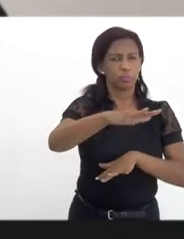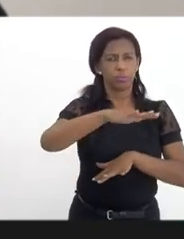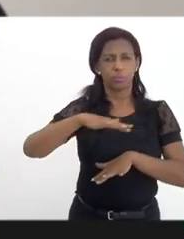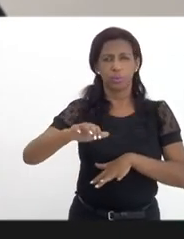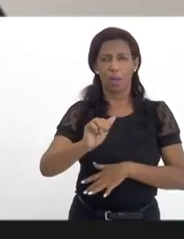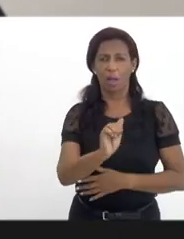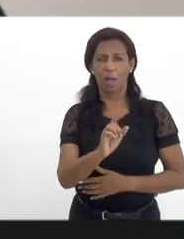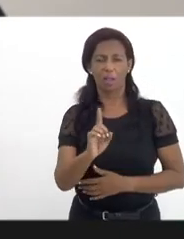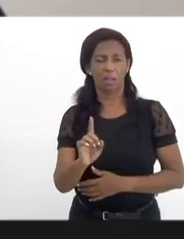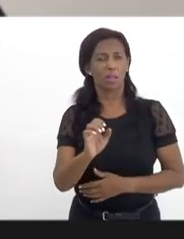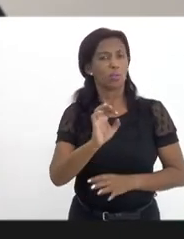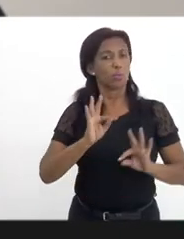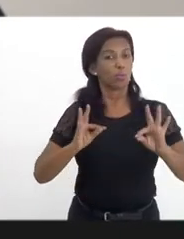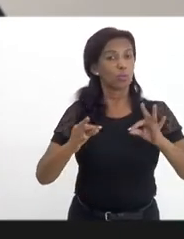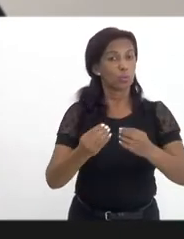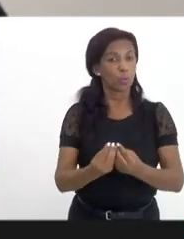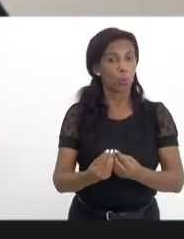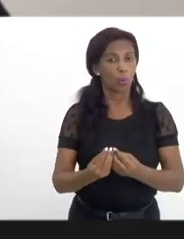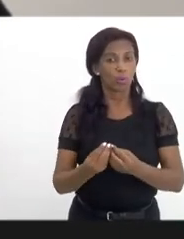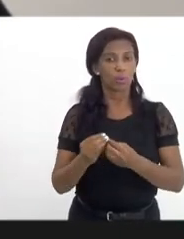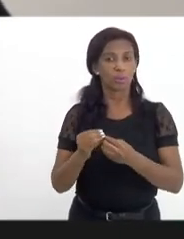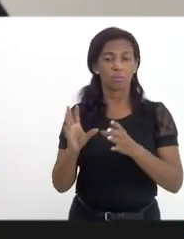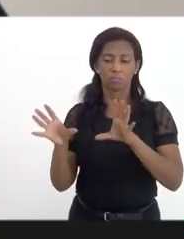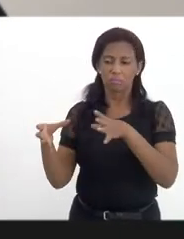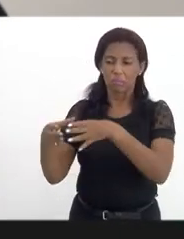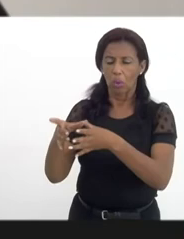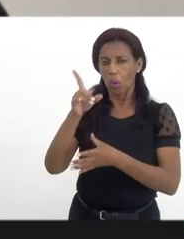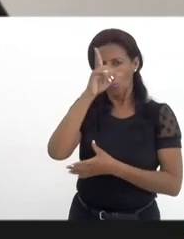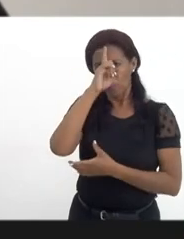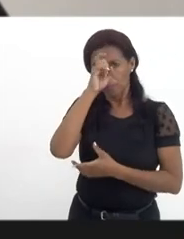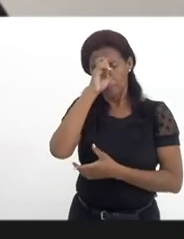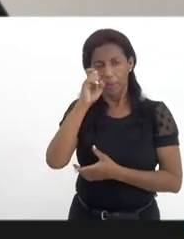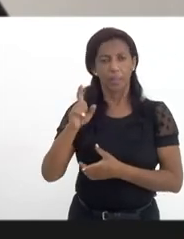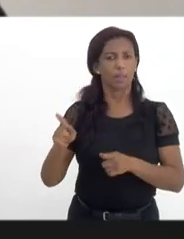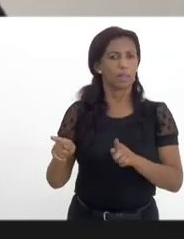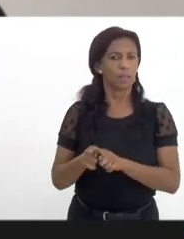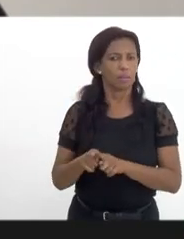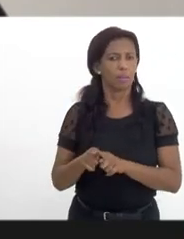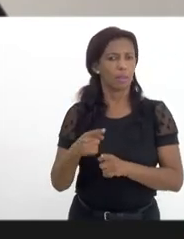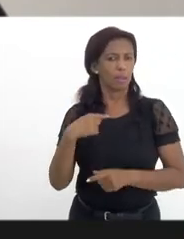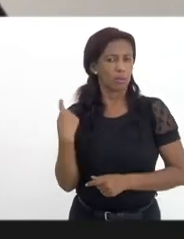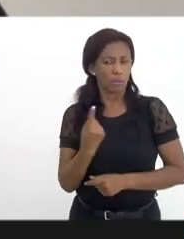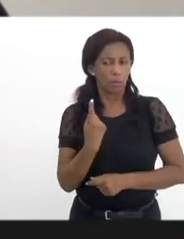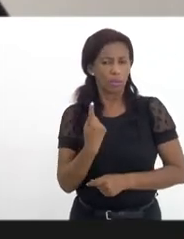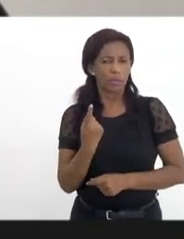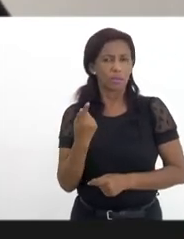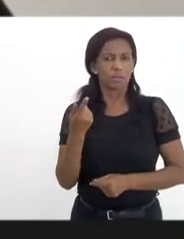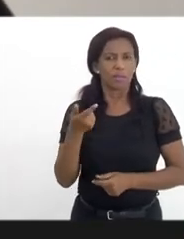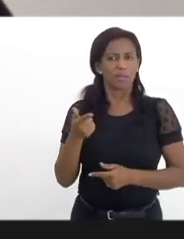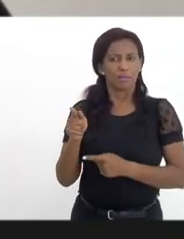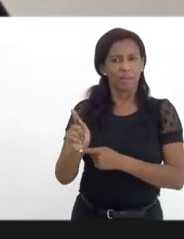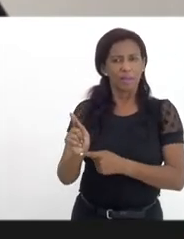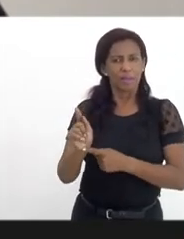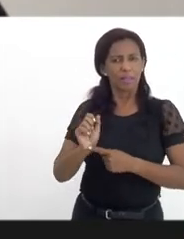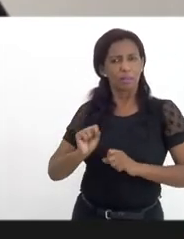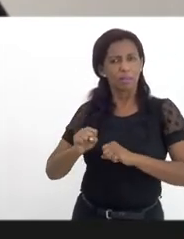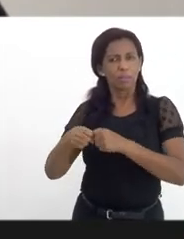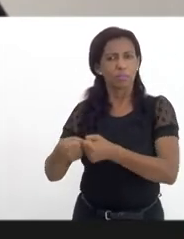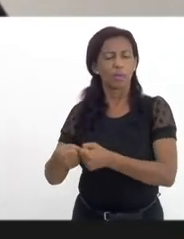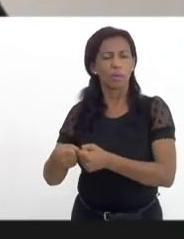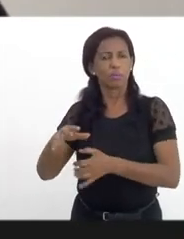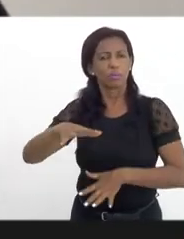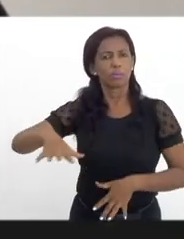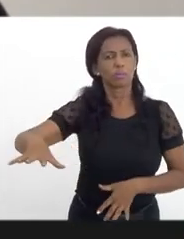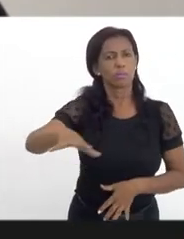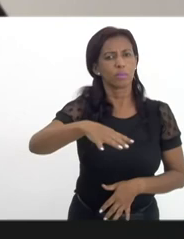AD, a todos, as clínicas terapêuticas. A nossa intenção é fazer com que essa bandeira que